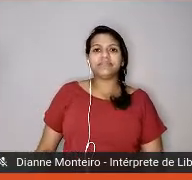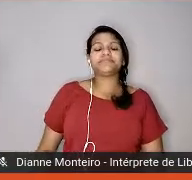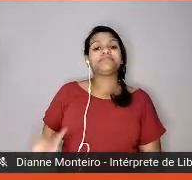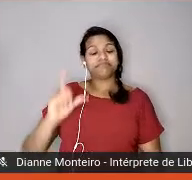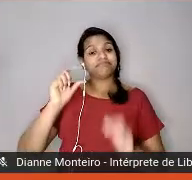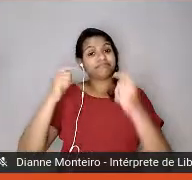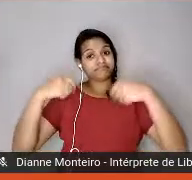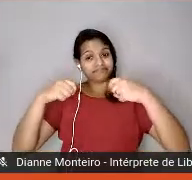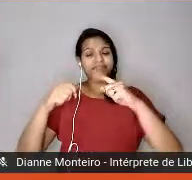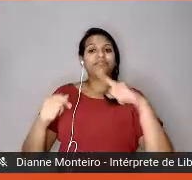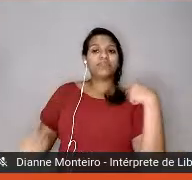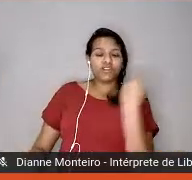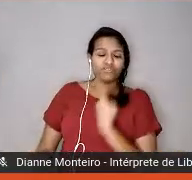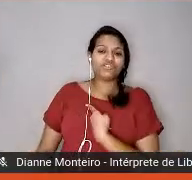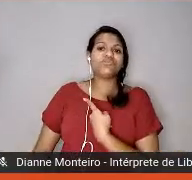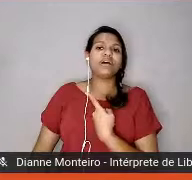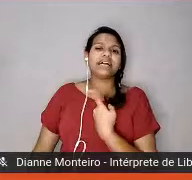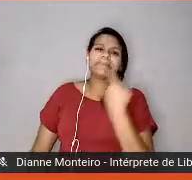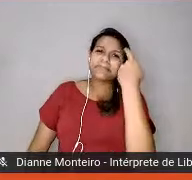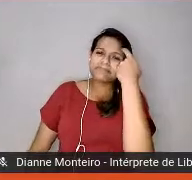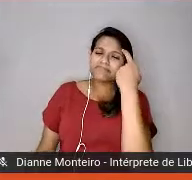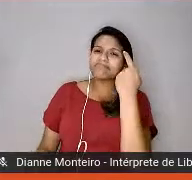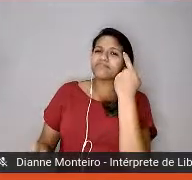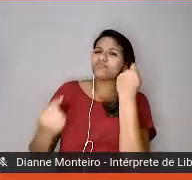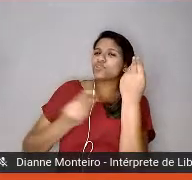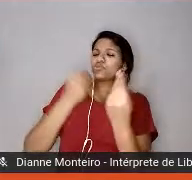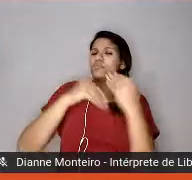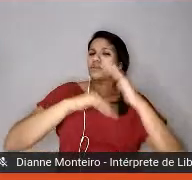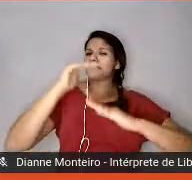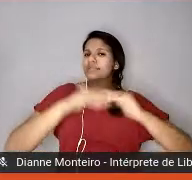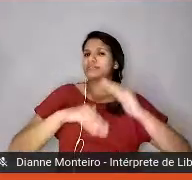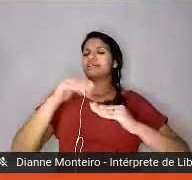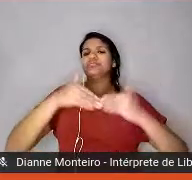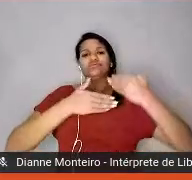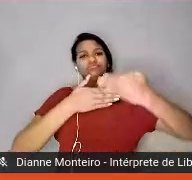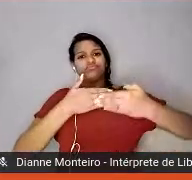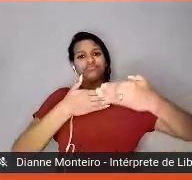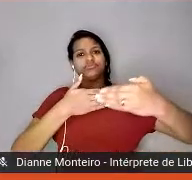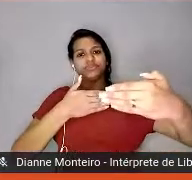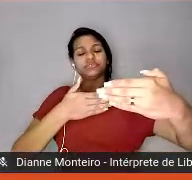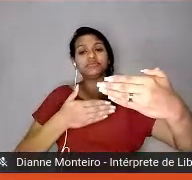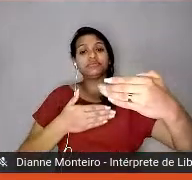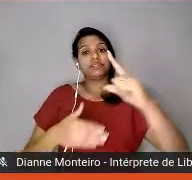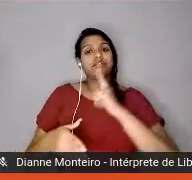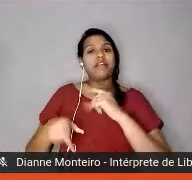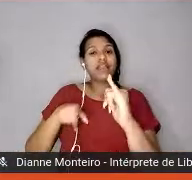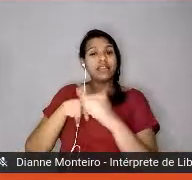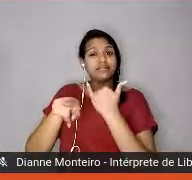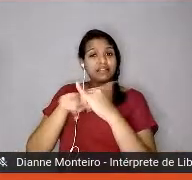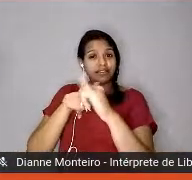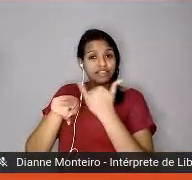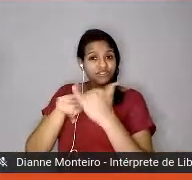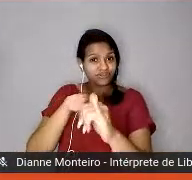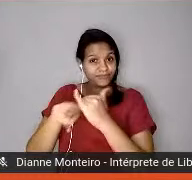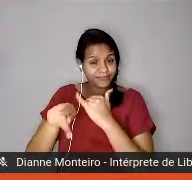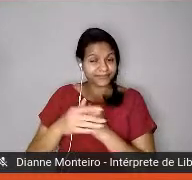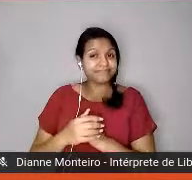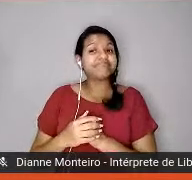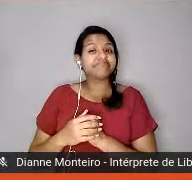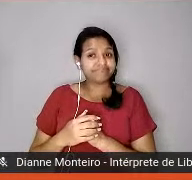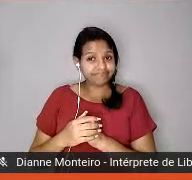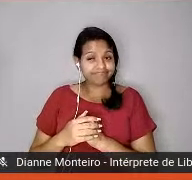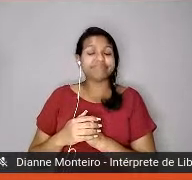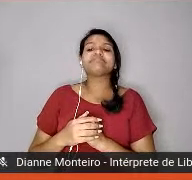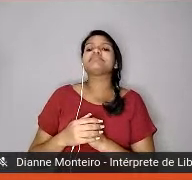quais as prioridades, para caminhar para as estratégias, né? Outra habilidade também